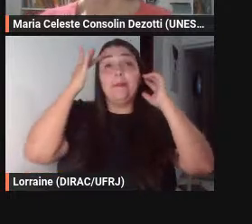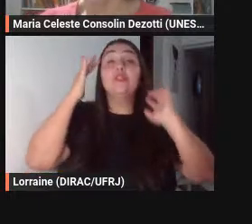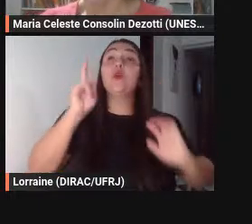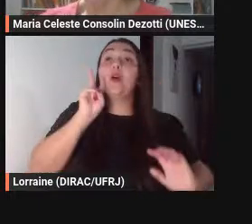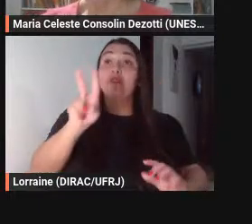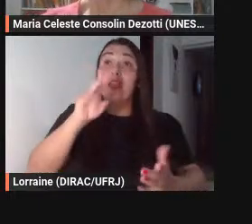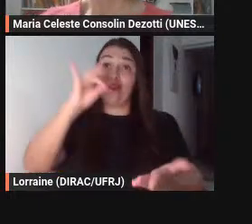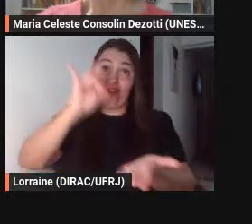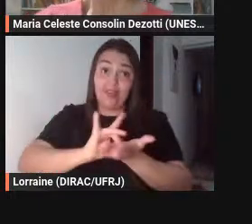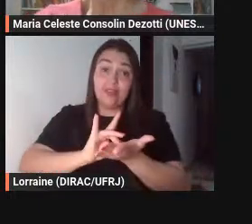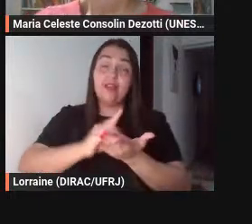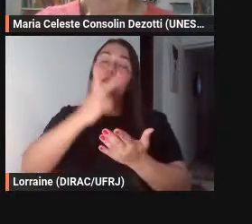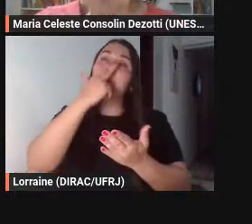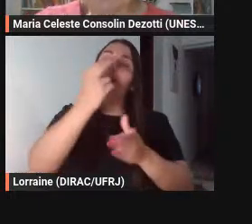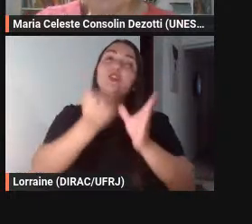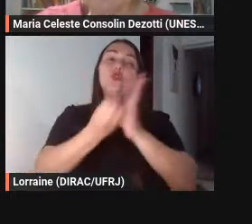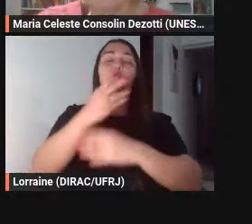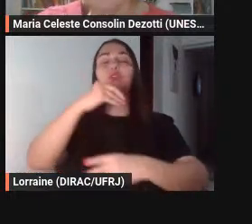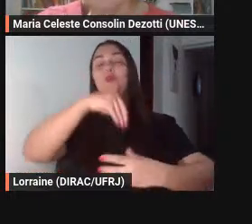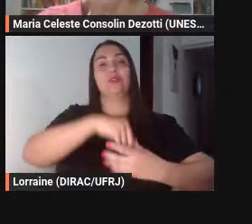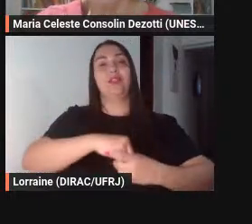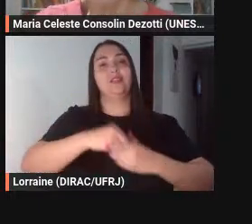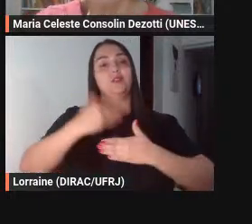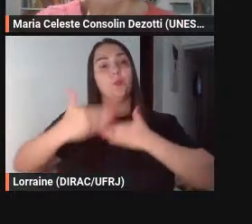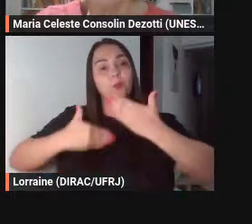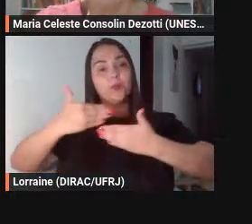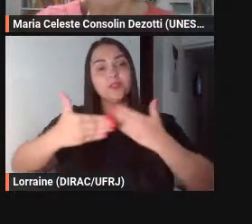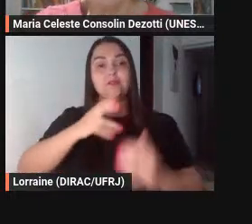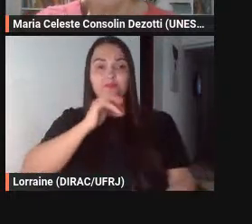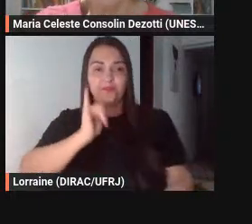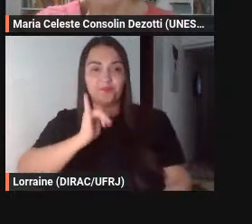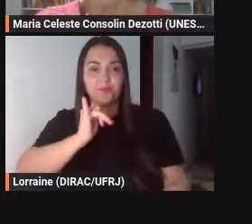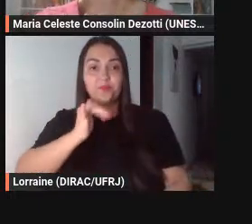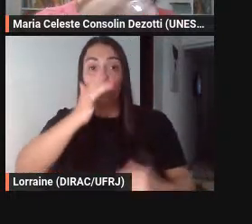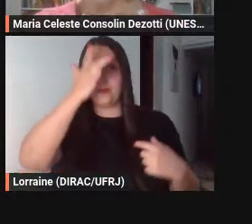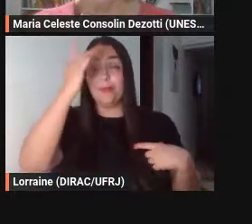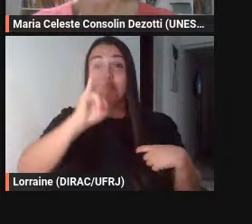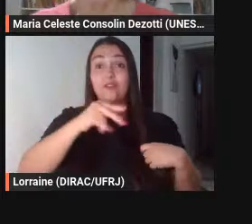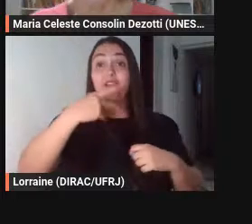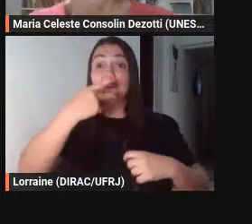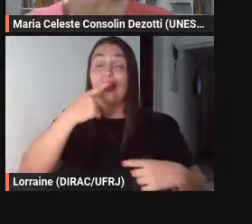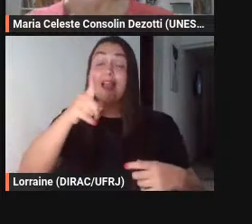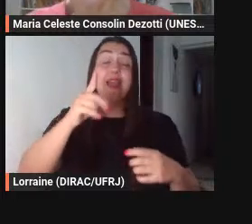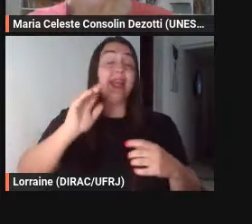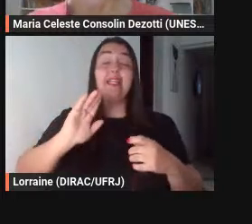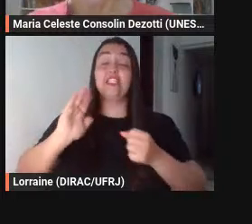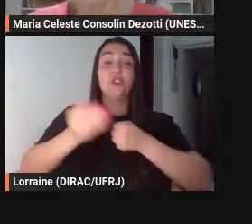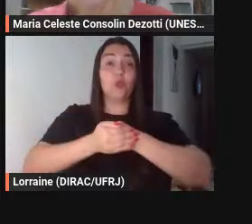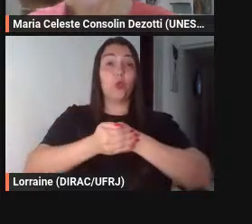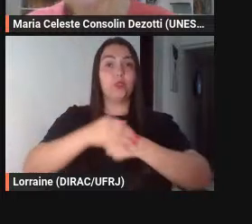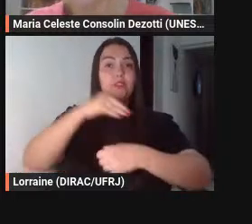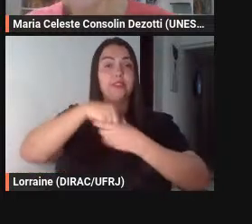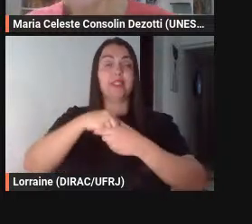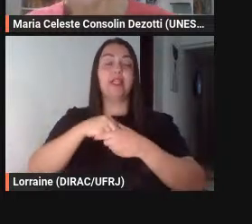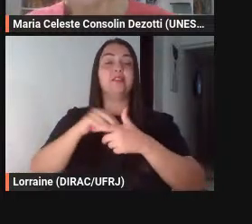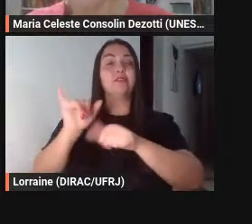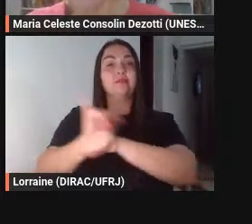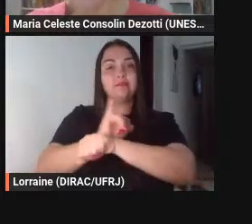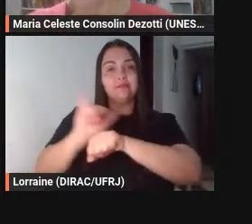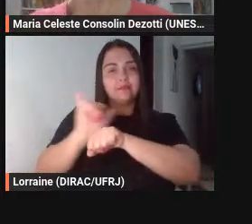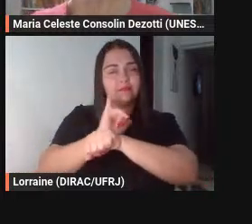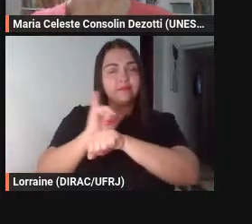o falante se esconde atrás do recurso retórico que ele usa que é a